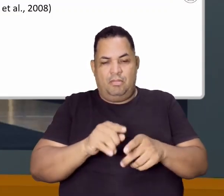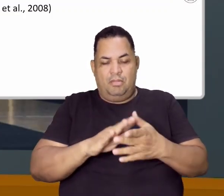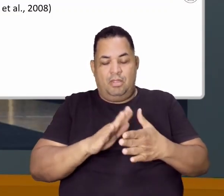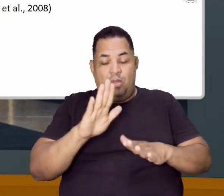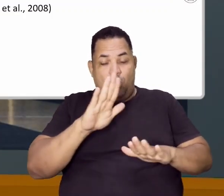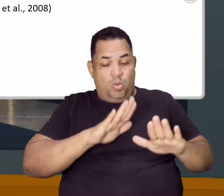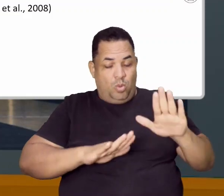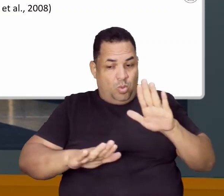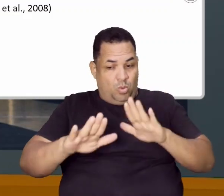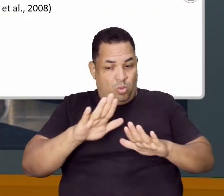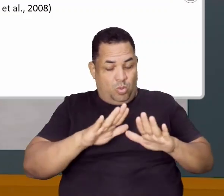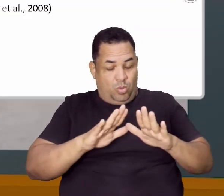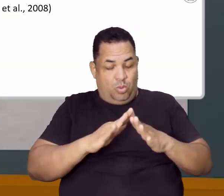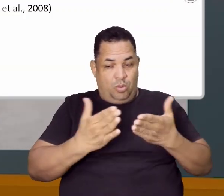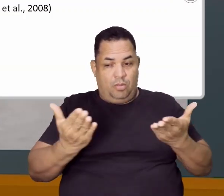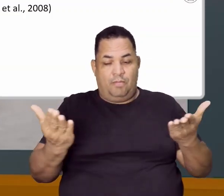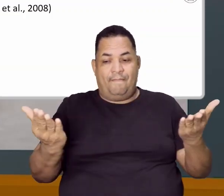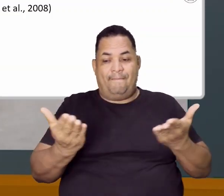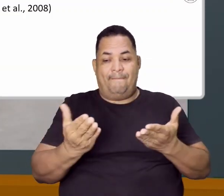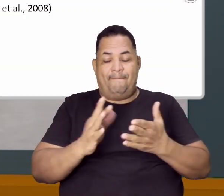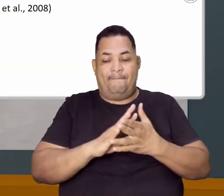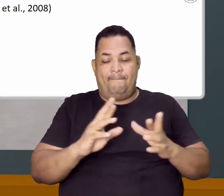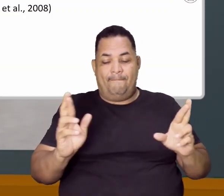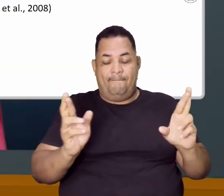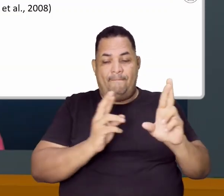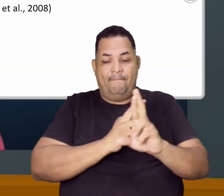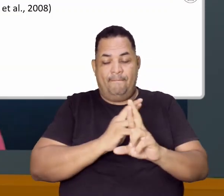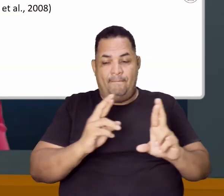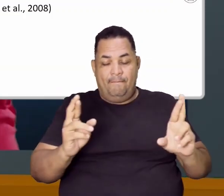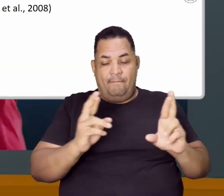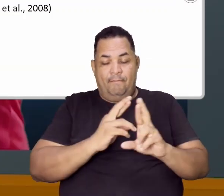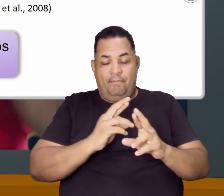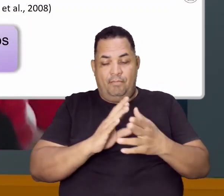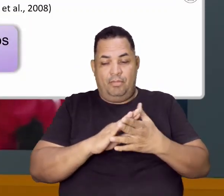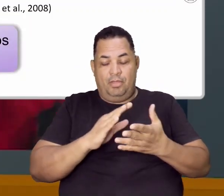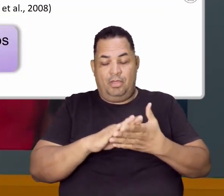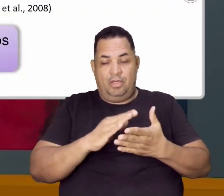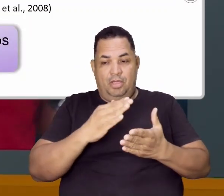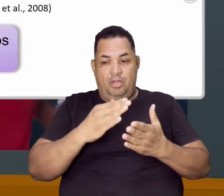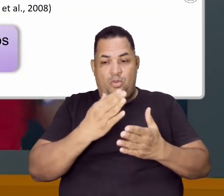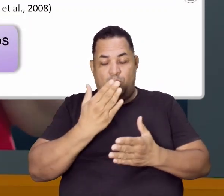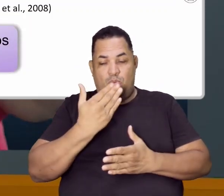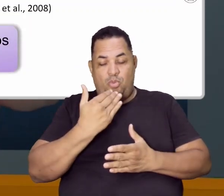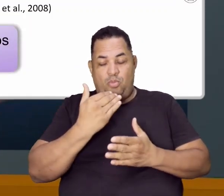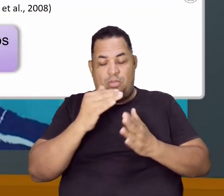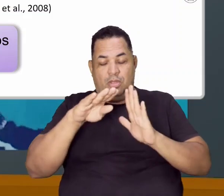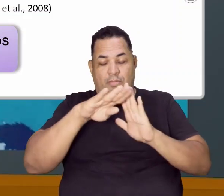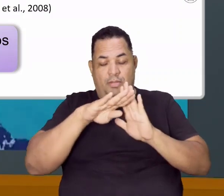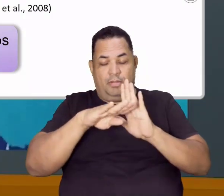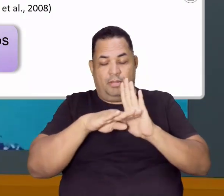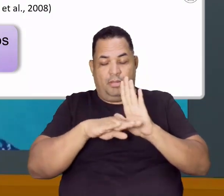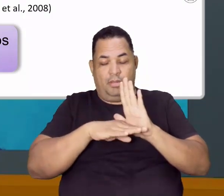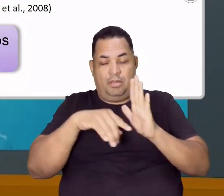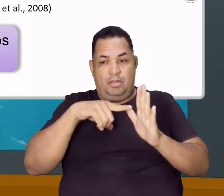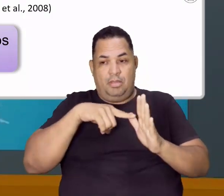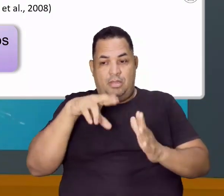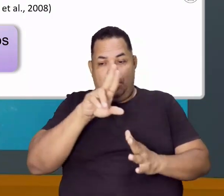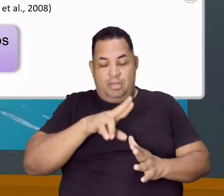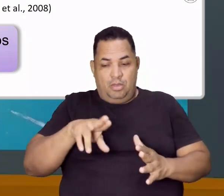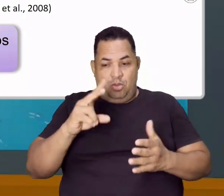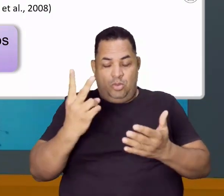cuidado exacerbado aí com relação a essa dieta. Eu também posso ter aí o uso